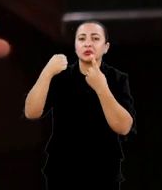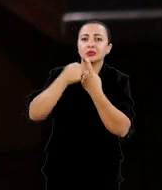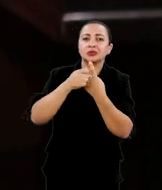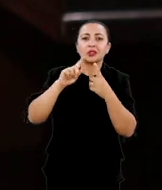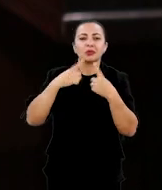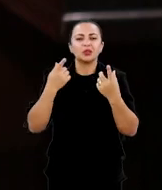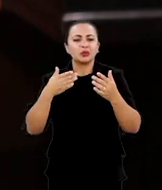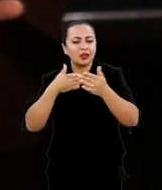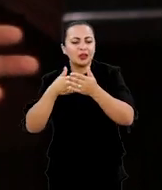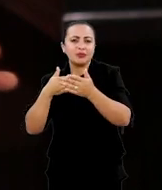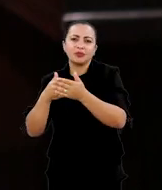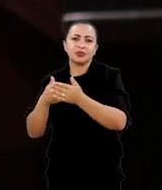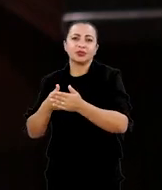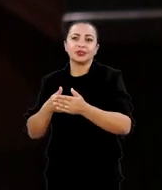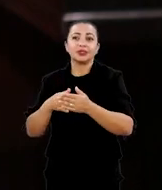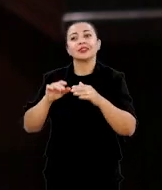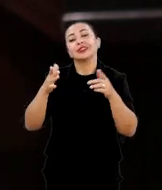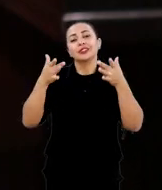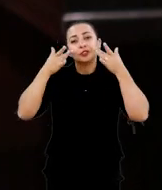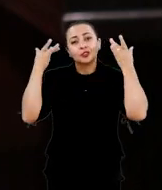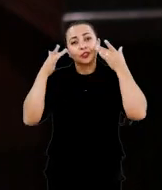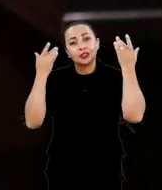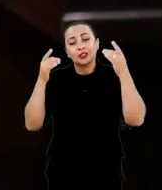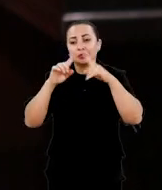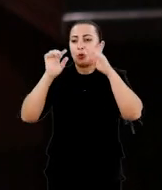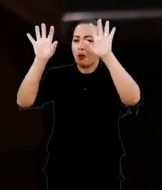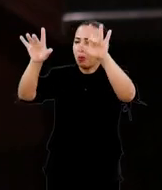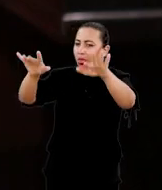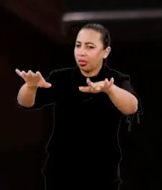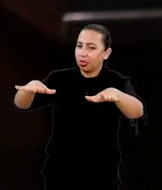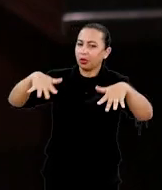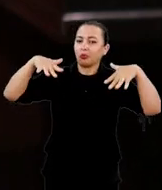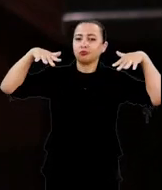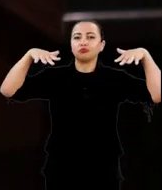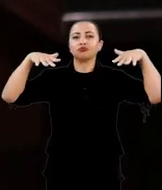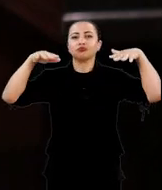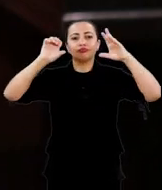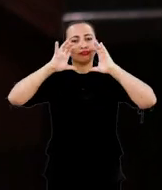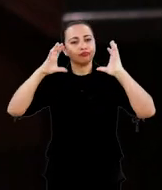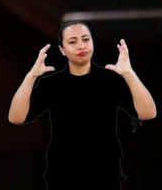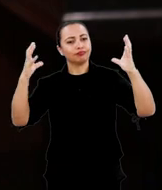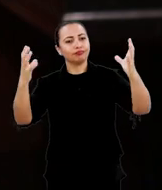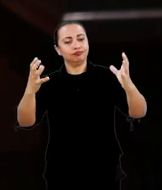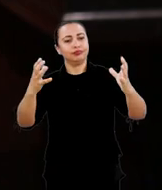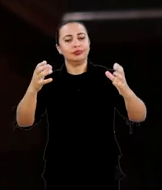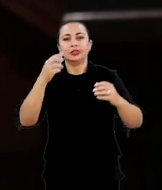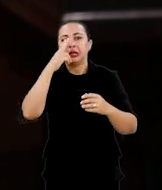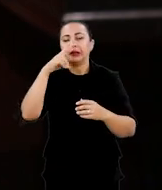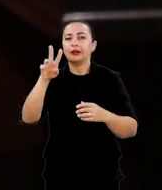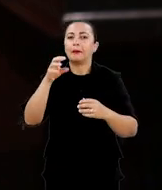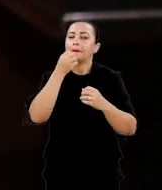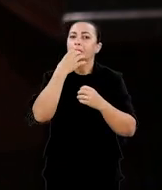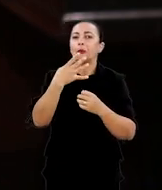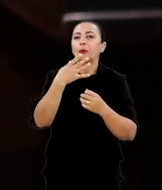eventos sociais, mas sempre de uma forma limitada, e o teatro, por ser mais massivo, era a forma mais